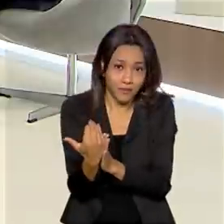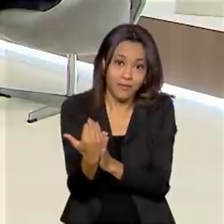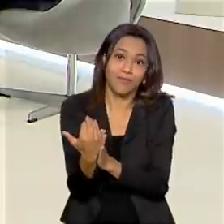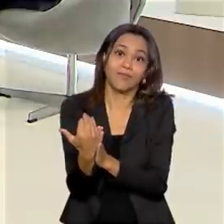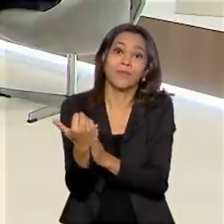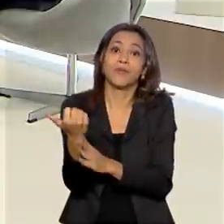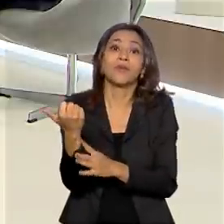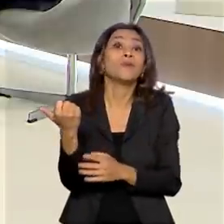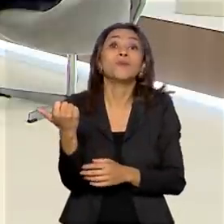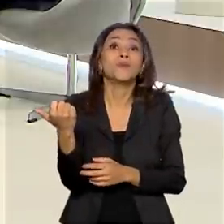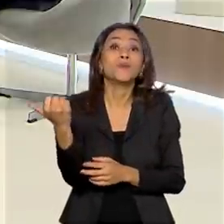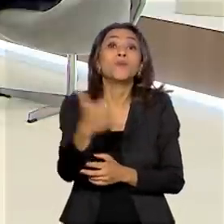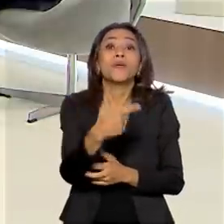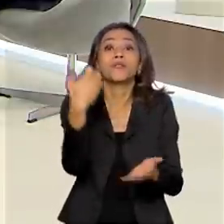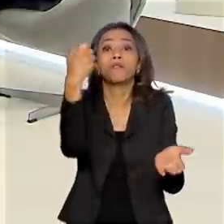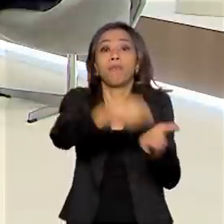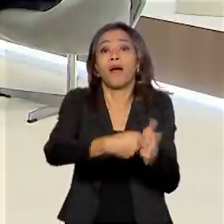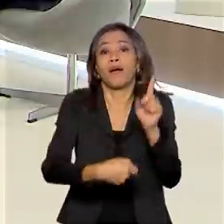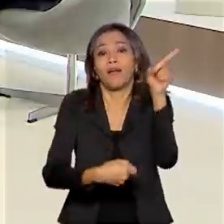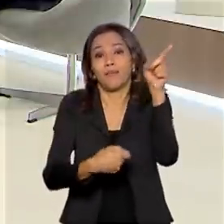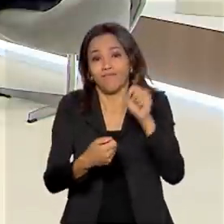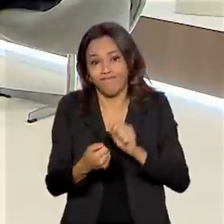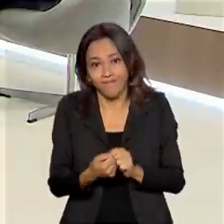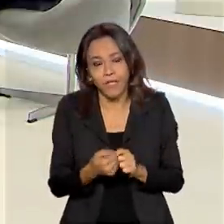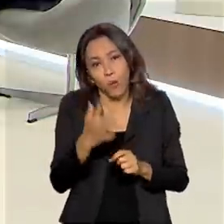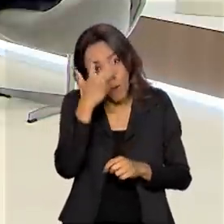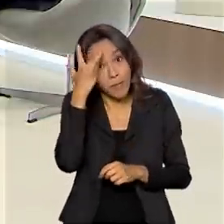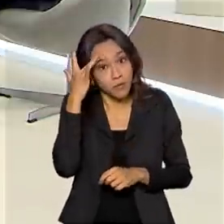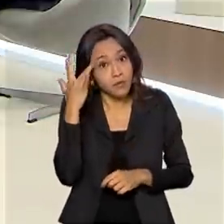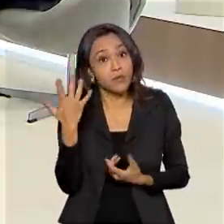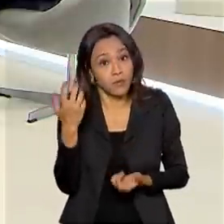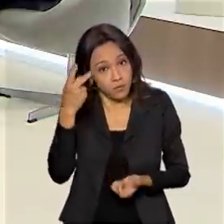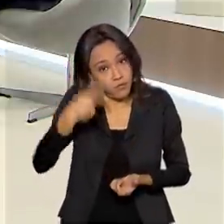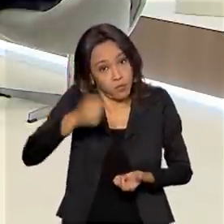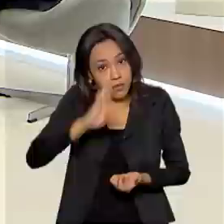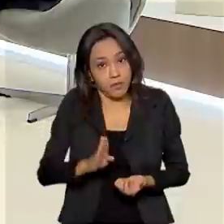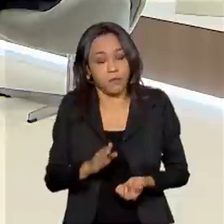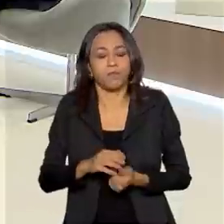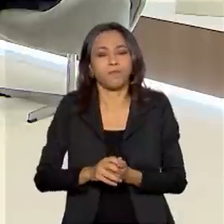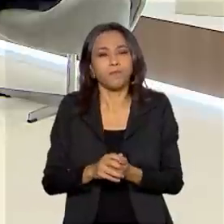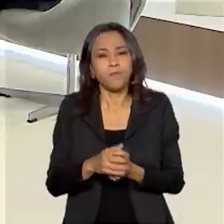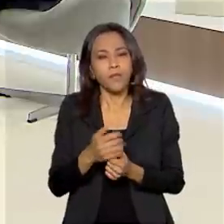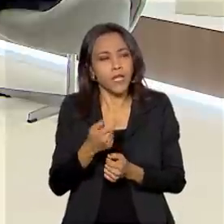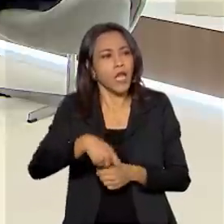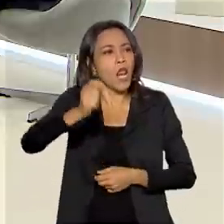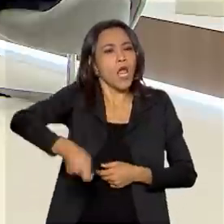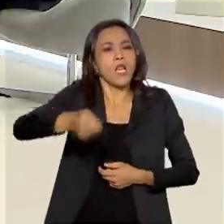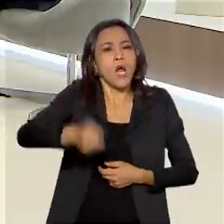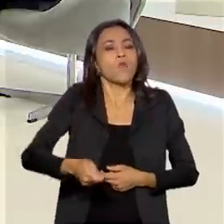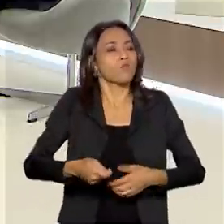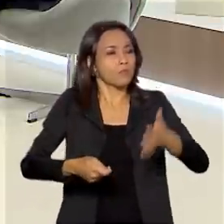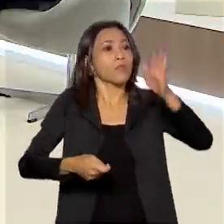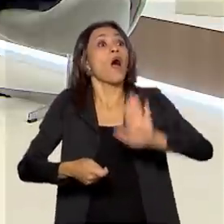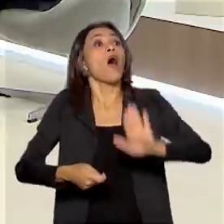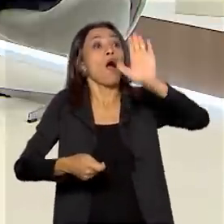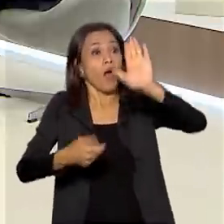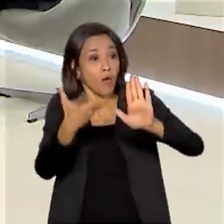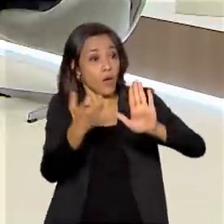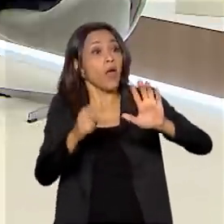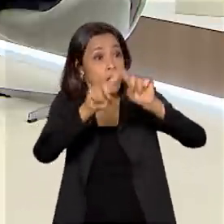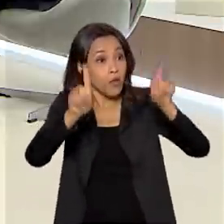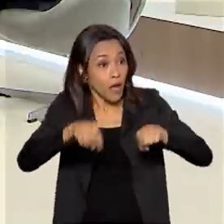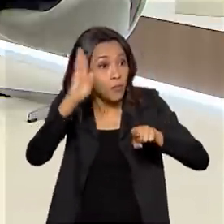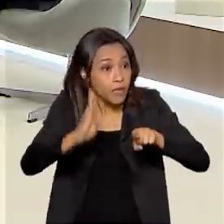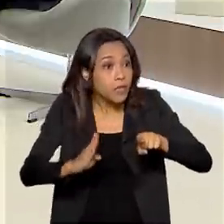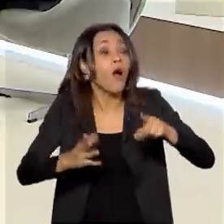se paga lá. Então, um brasileiro que participe de um leilão e compre uma obra de arte brasileira